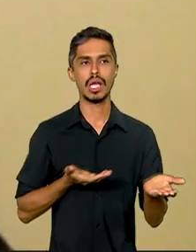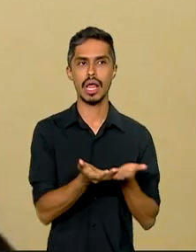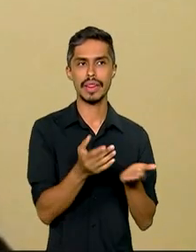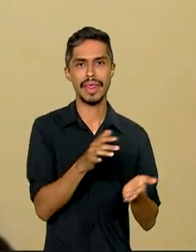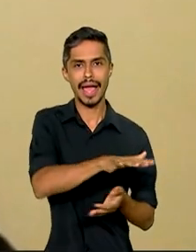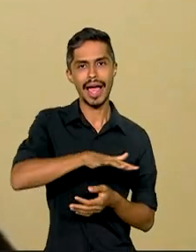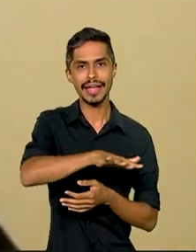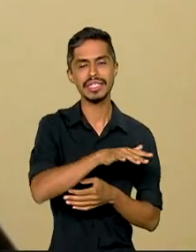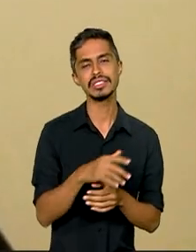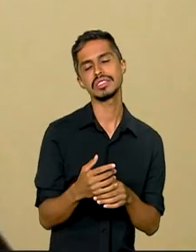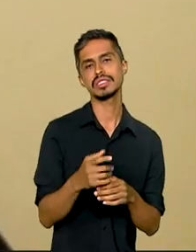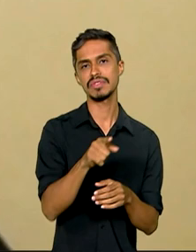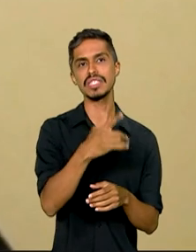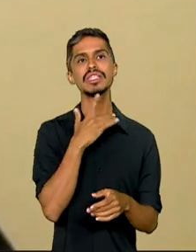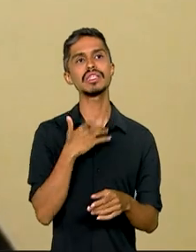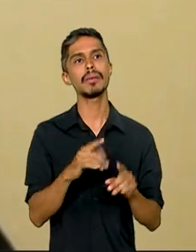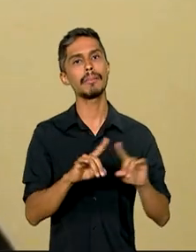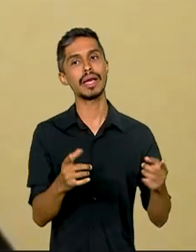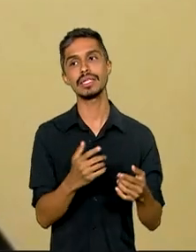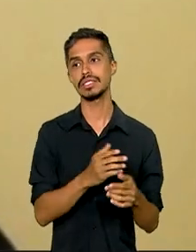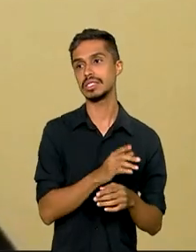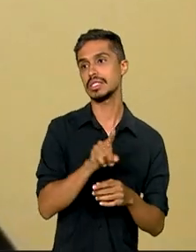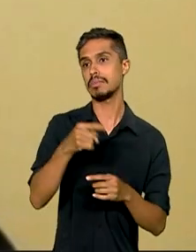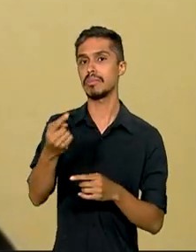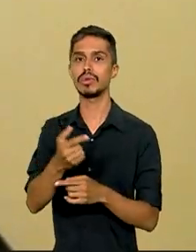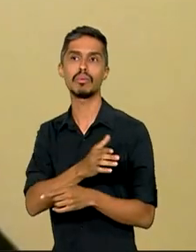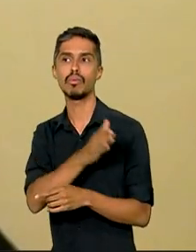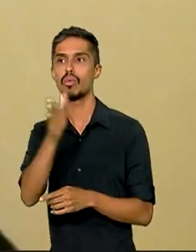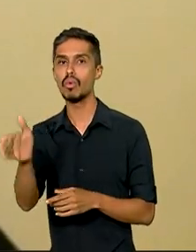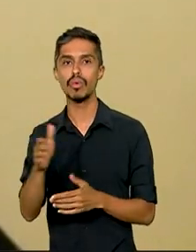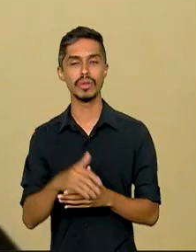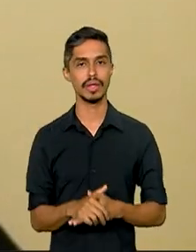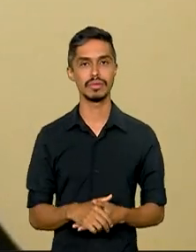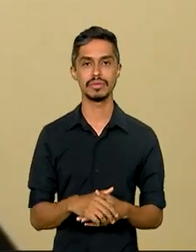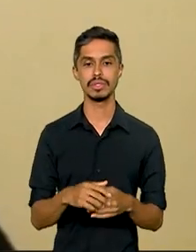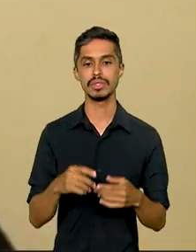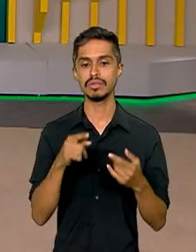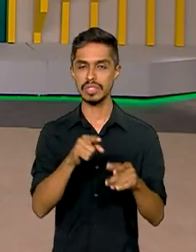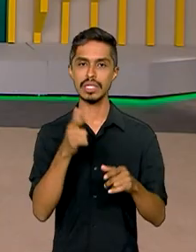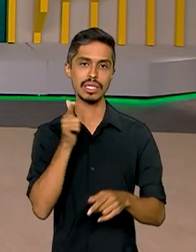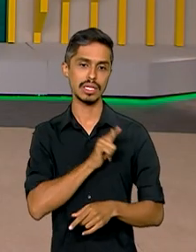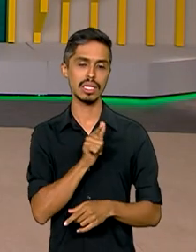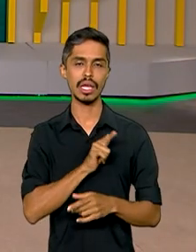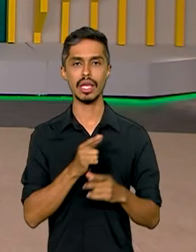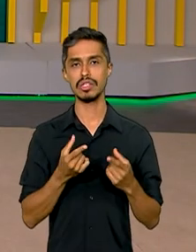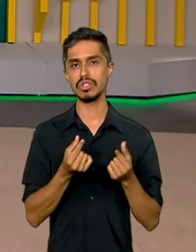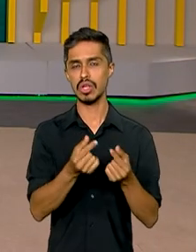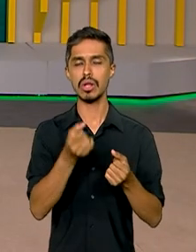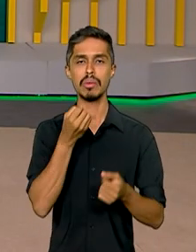quer, mas ir para outra área e ingressar no serviço público, né. Então, senhora, estabilidade. É isso aí, boa sorte.